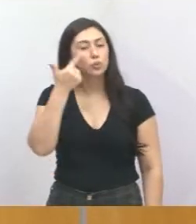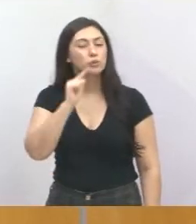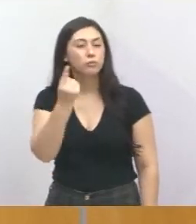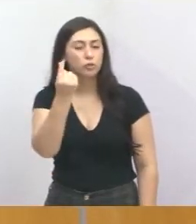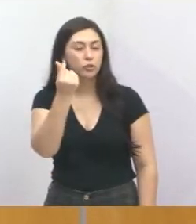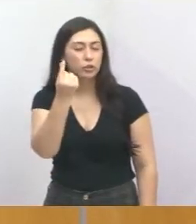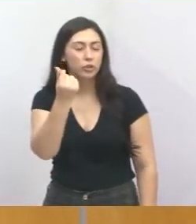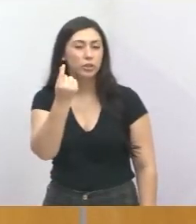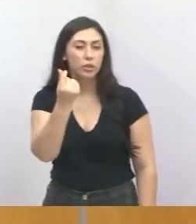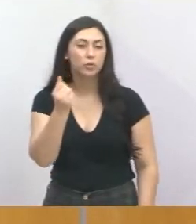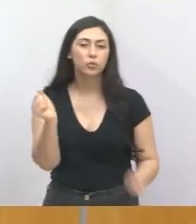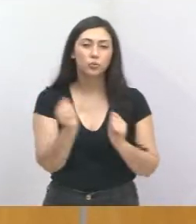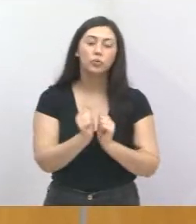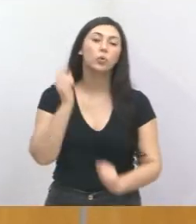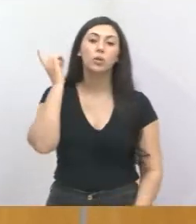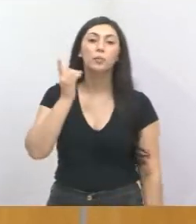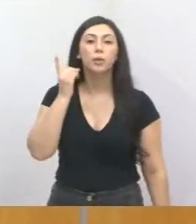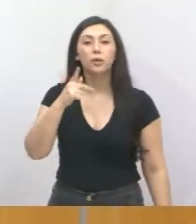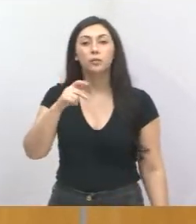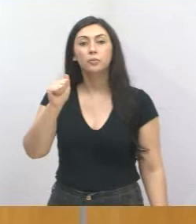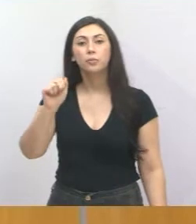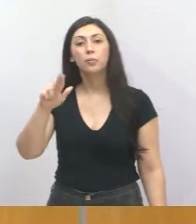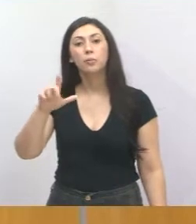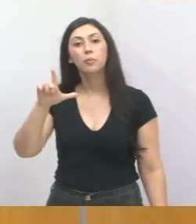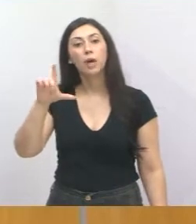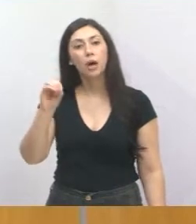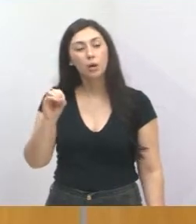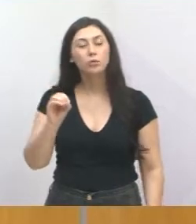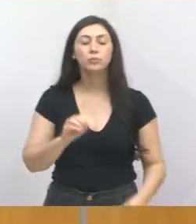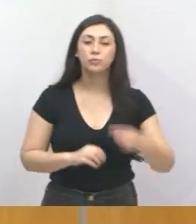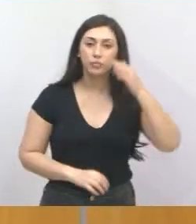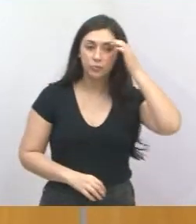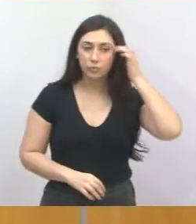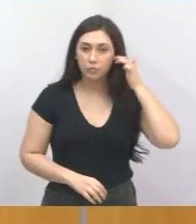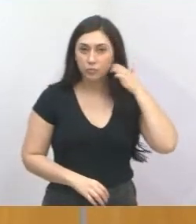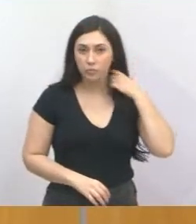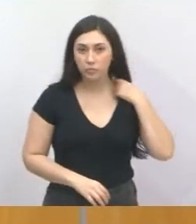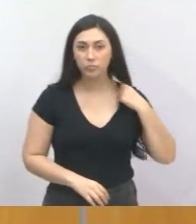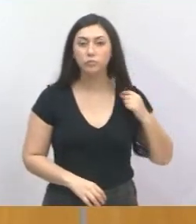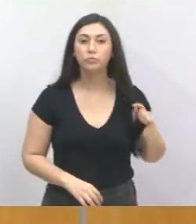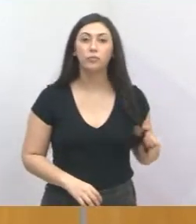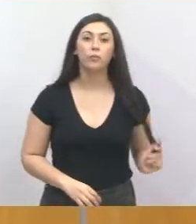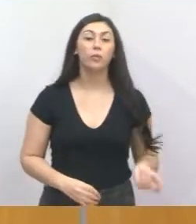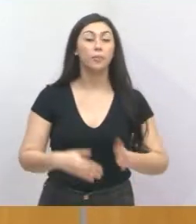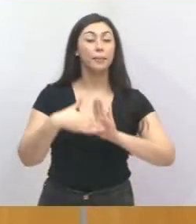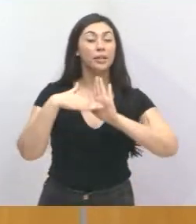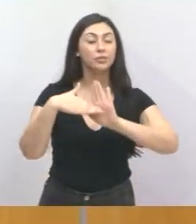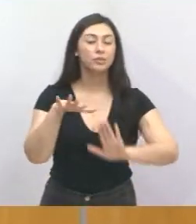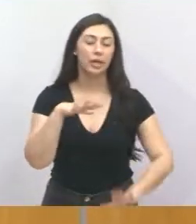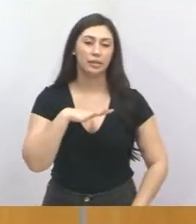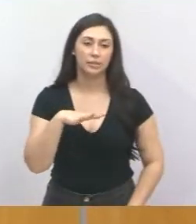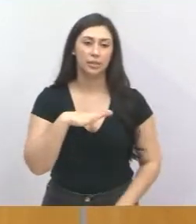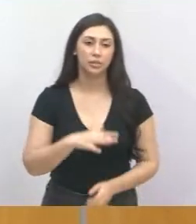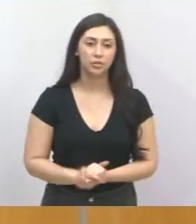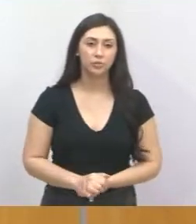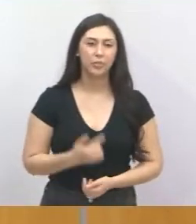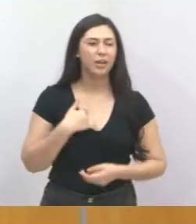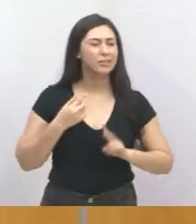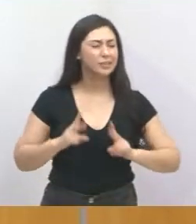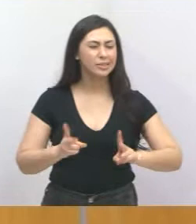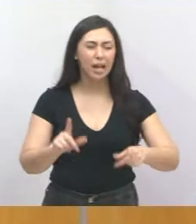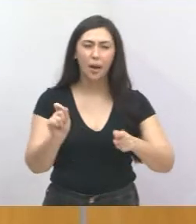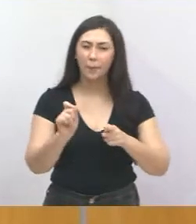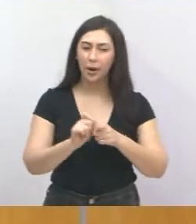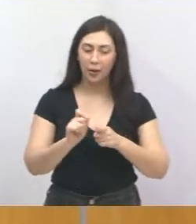através do deputado Paulo Teixeira, deputado federal, para ajudar a nossa cidade. E eu sempre faço isso,